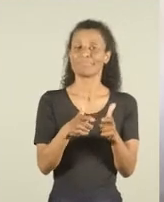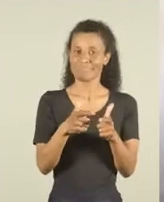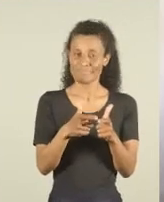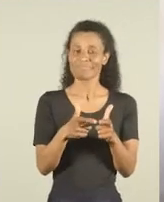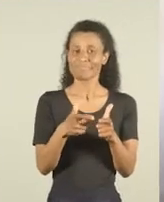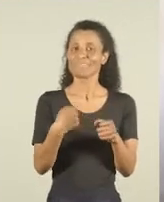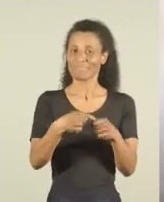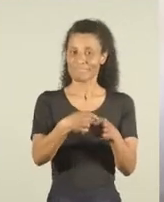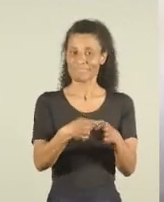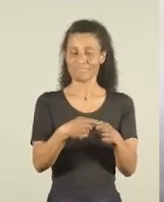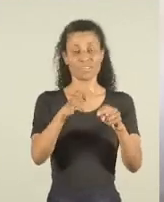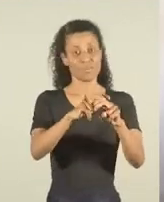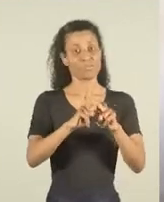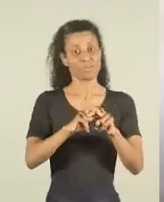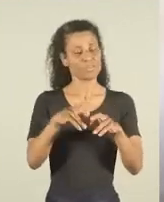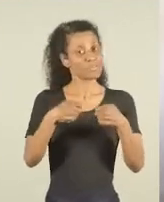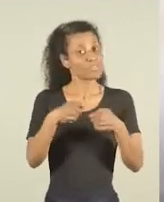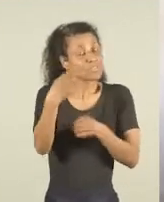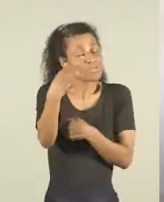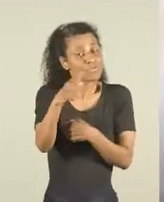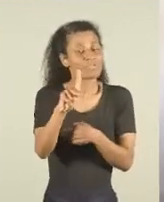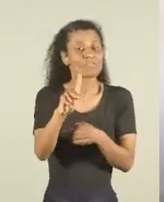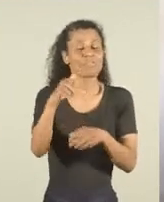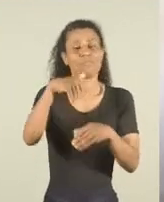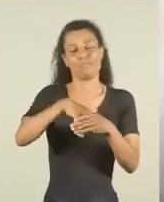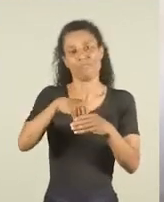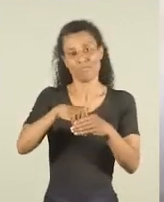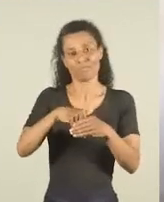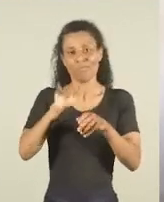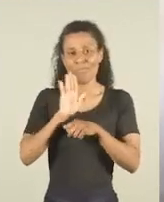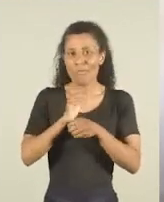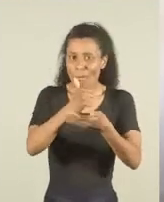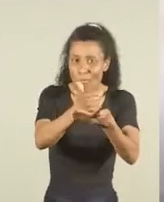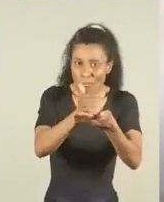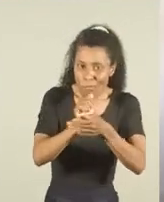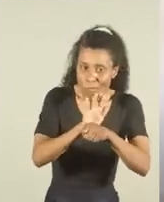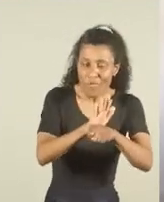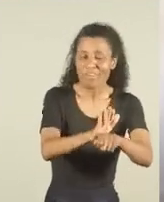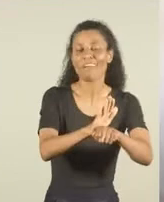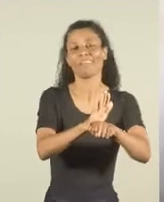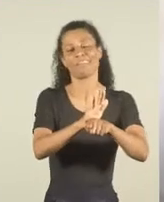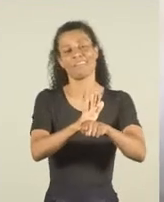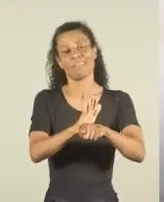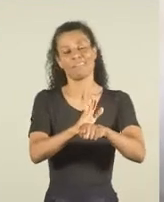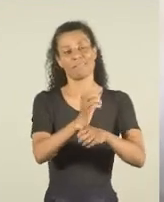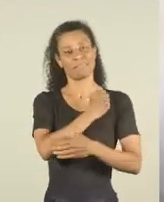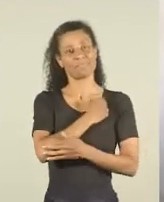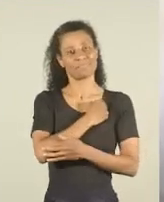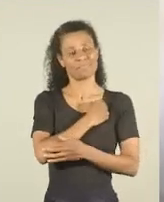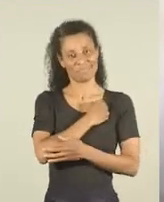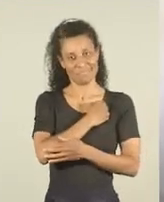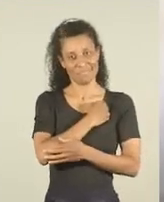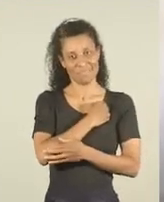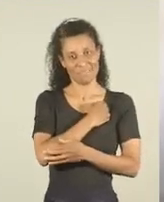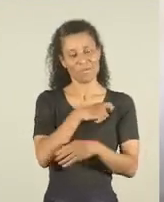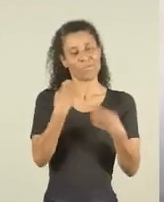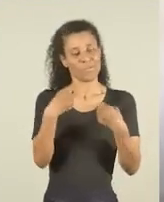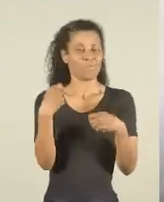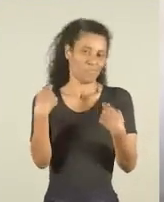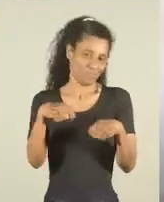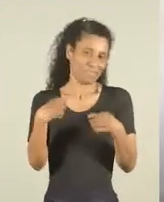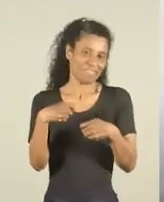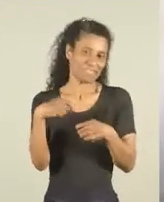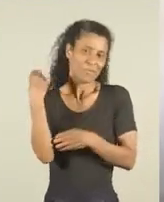precisa. É por isso que estou aqui para pedir o teu voto para o Melo. Faça isso por você. Faça isso por